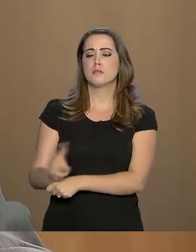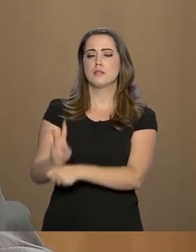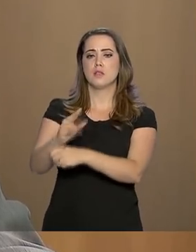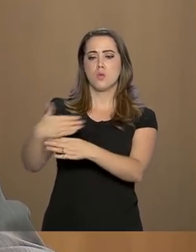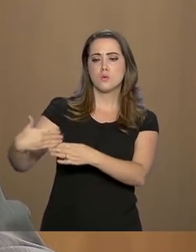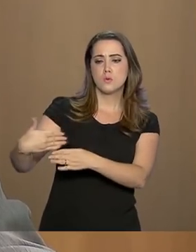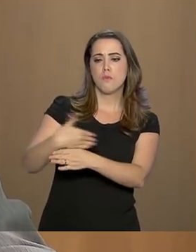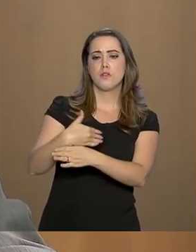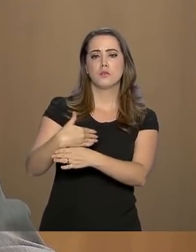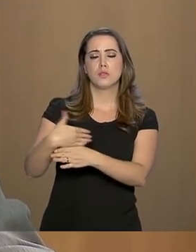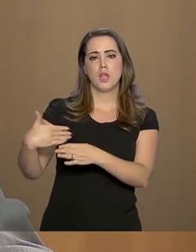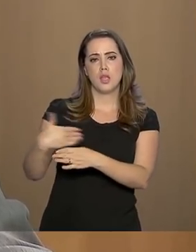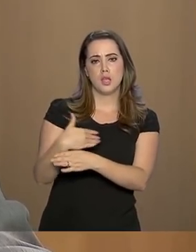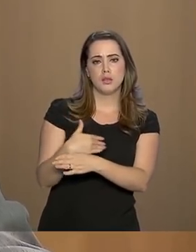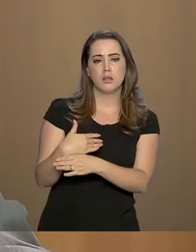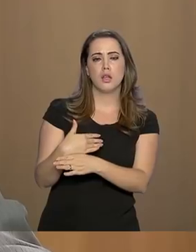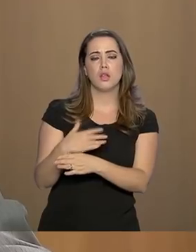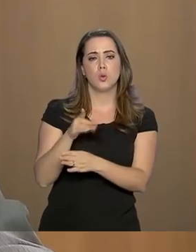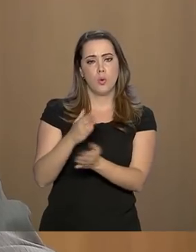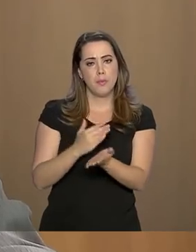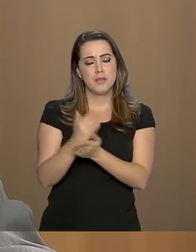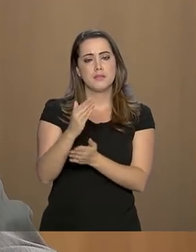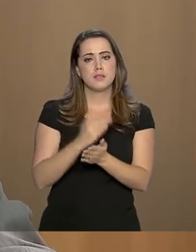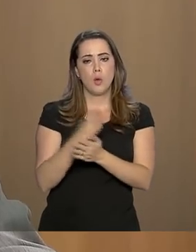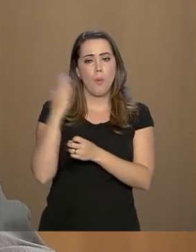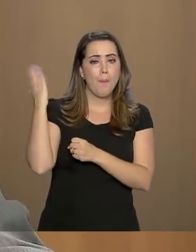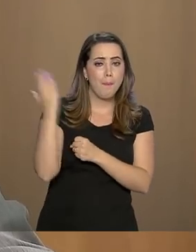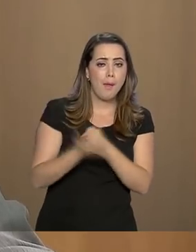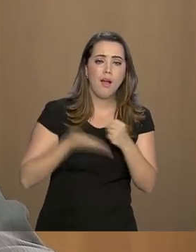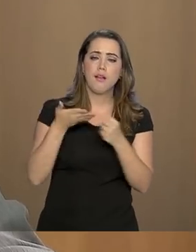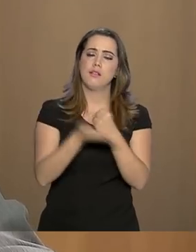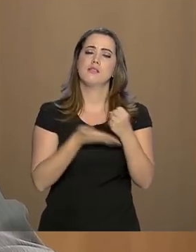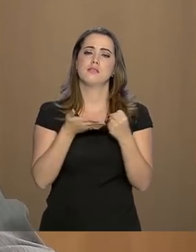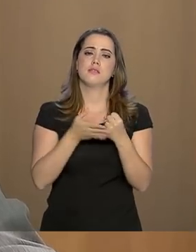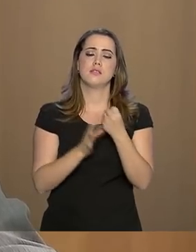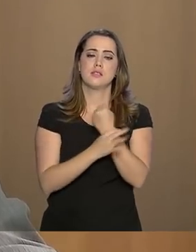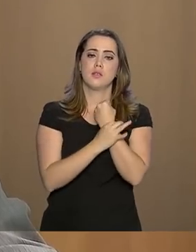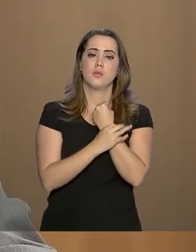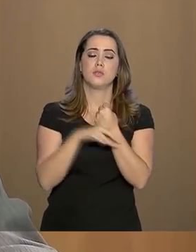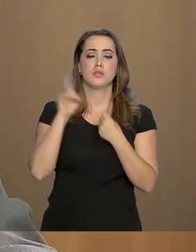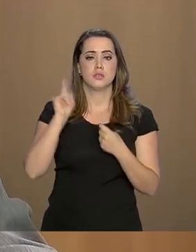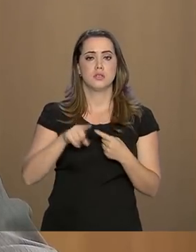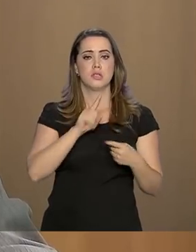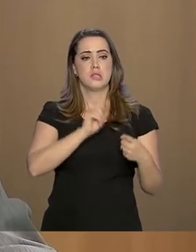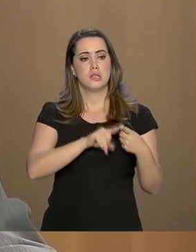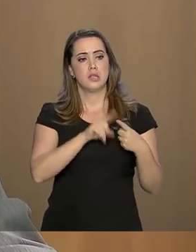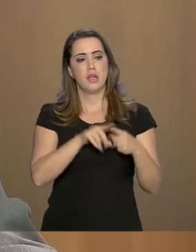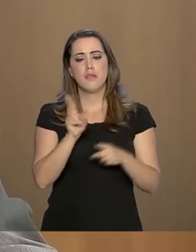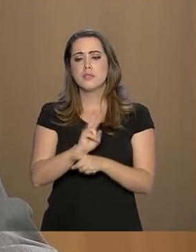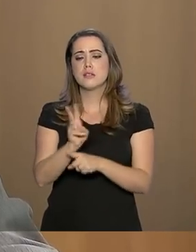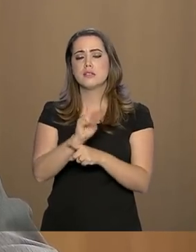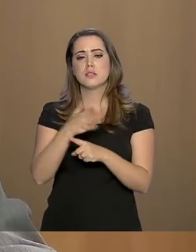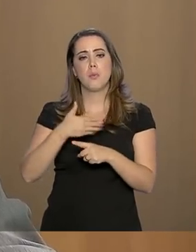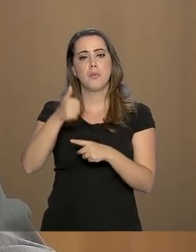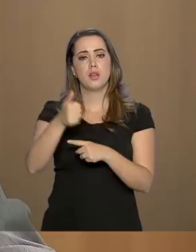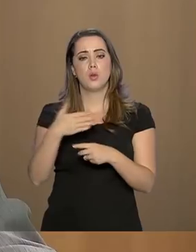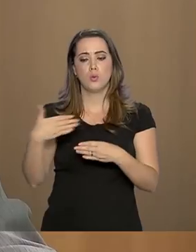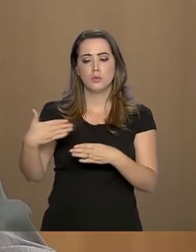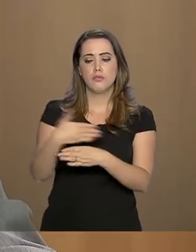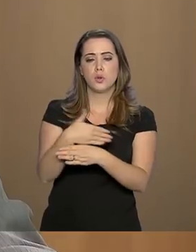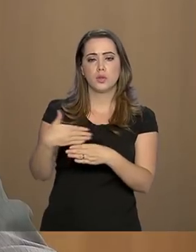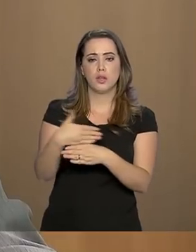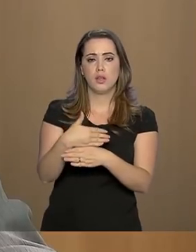fronteiras, começar com o tripé da segurança pública, que eu sempre falo, que é uma inspeção melhor em termos de